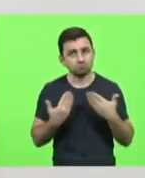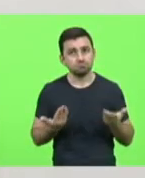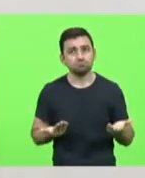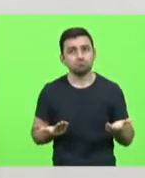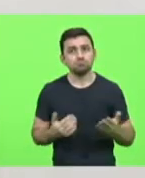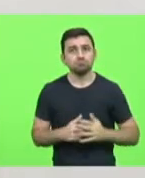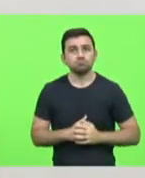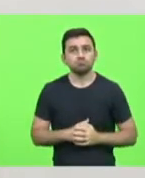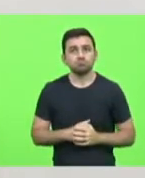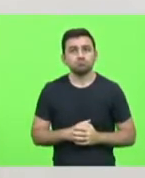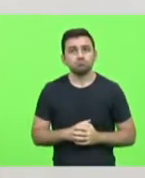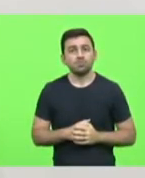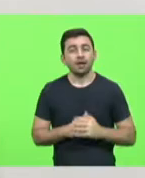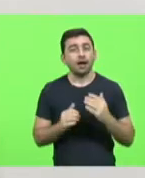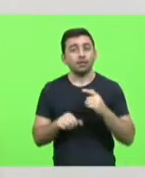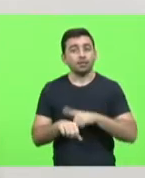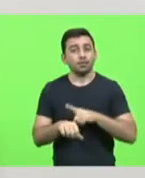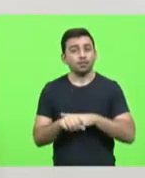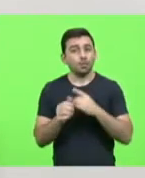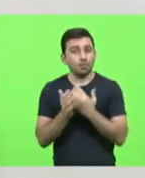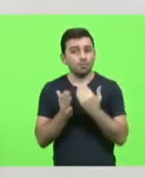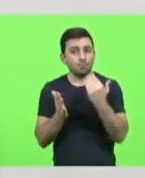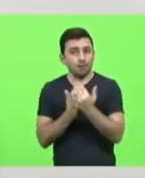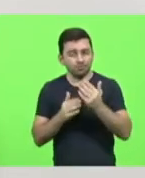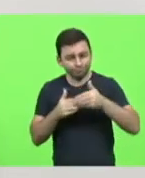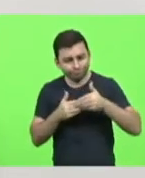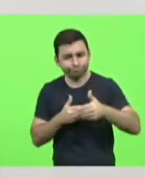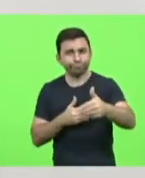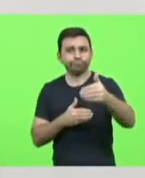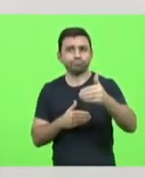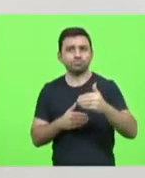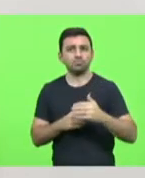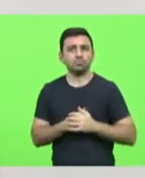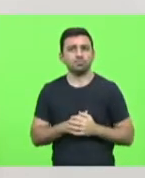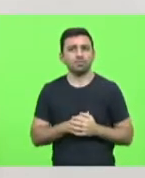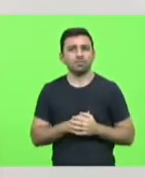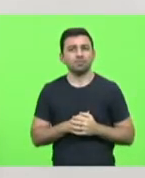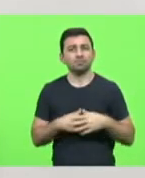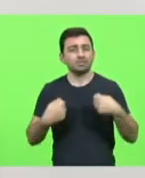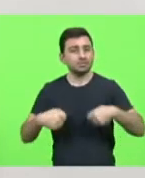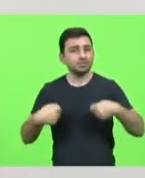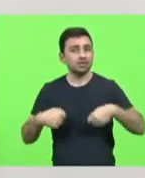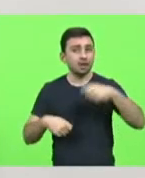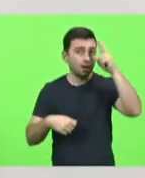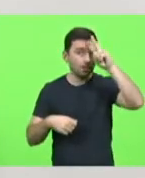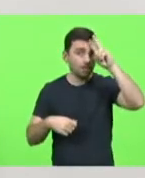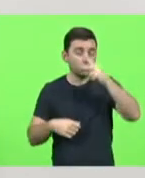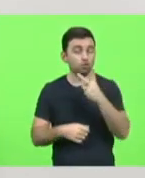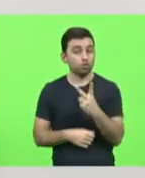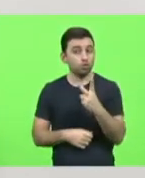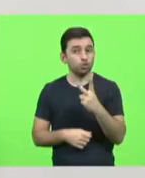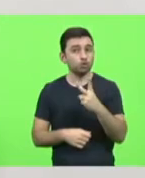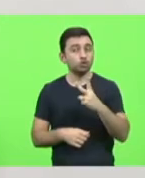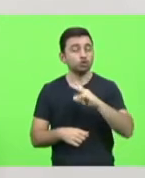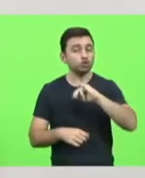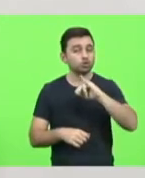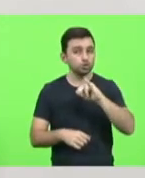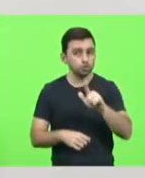e prologando esse prazo, inclusive, para frente disso. Nós temos que nos lembrar que a partir do dia 2 de julho